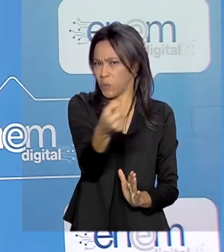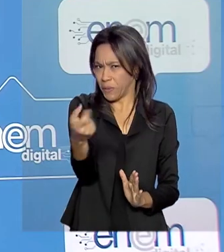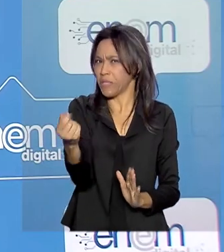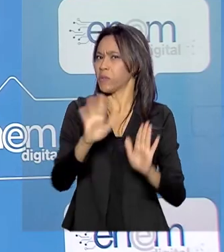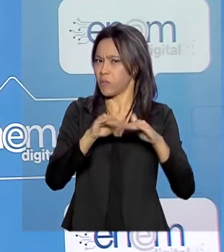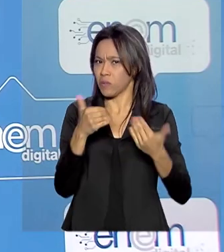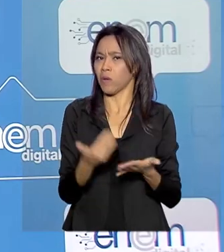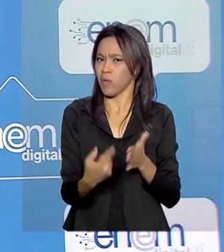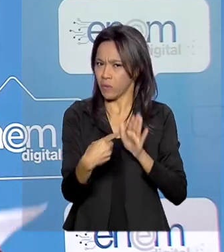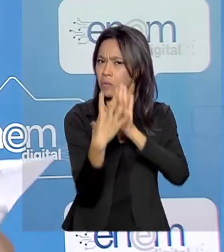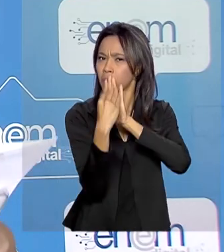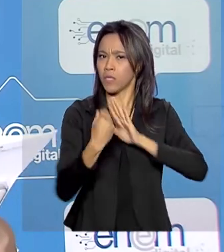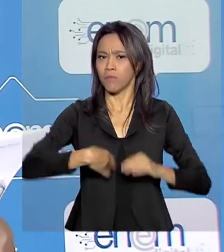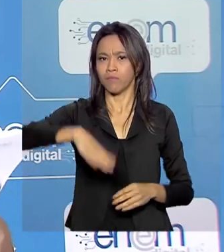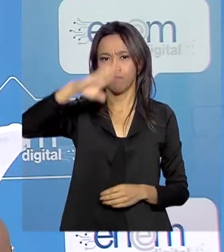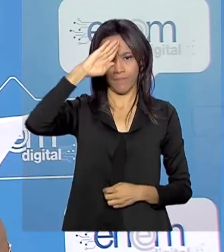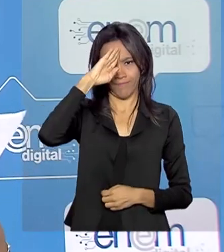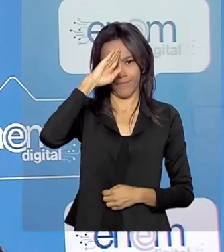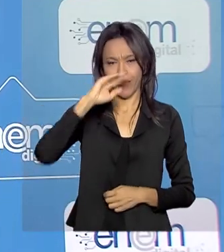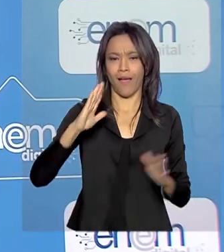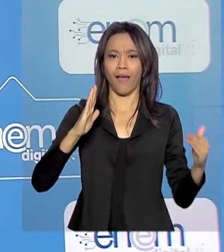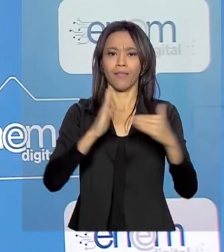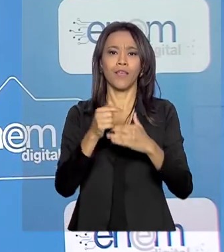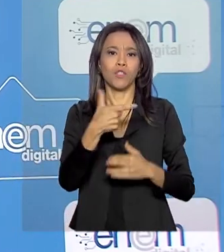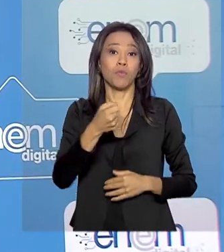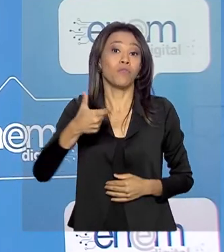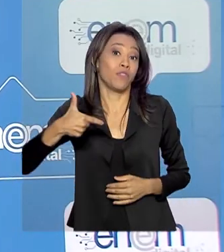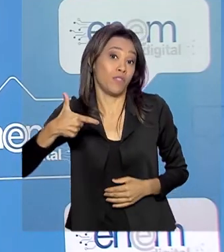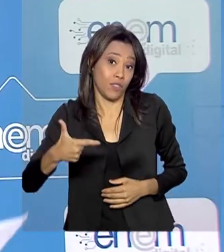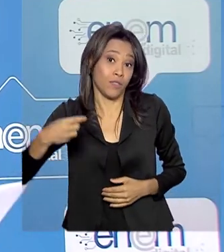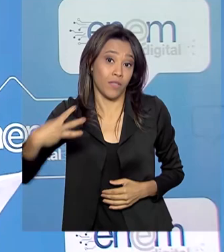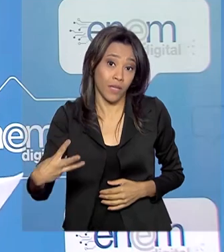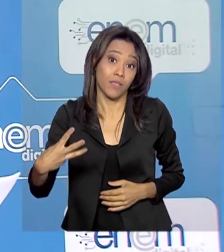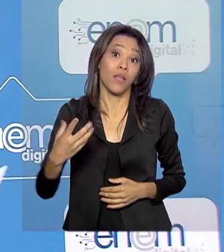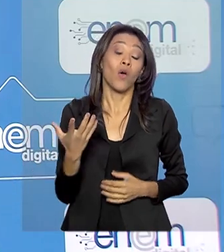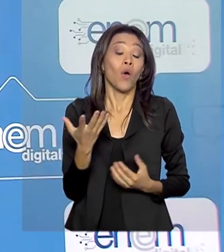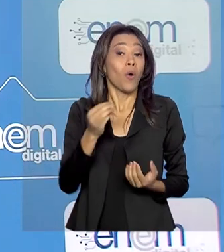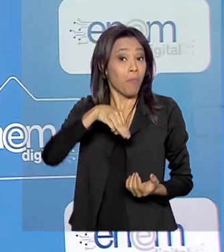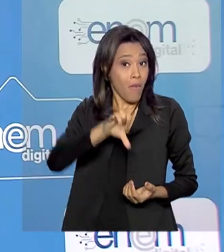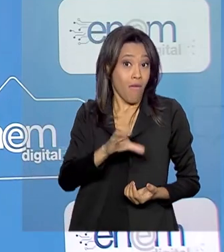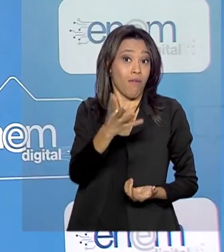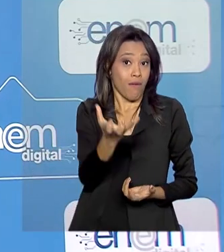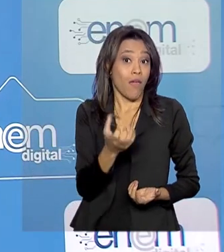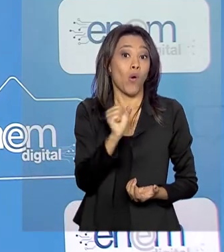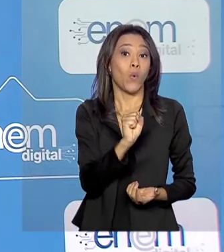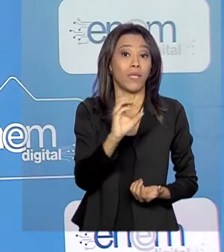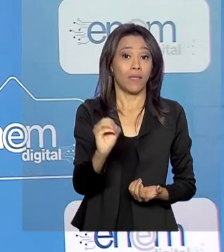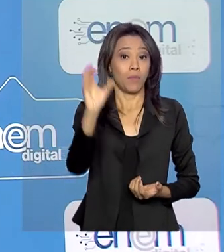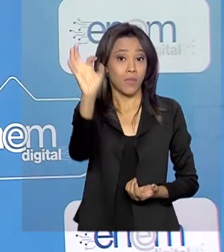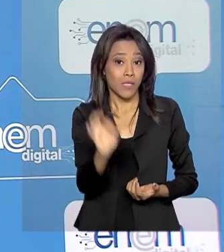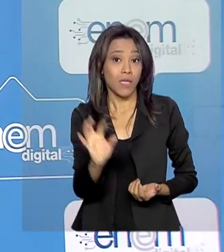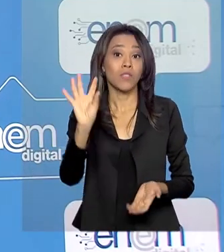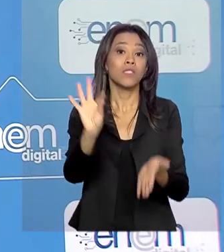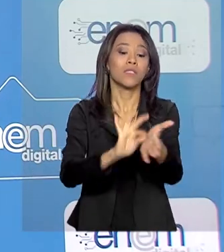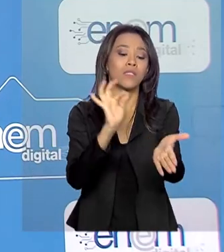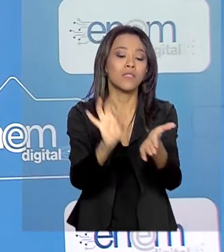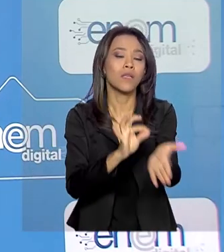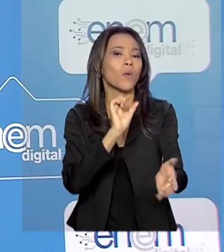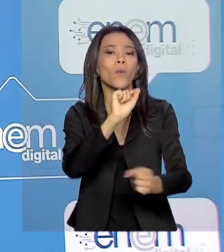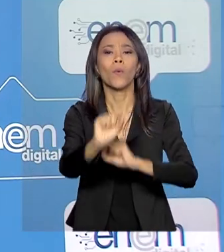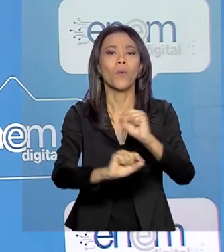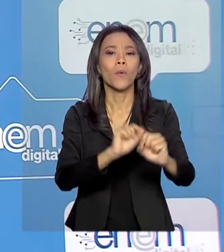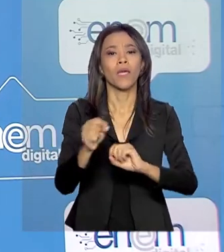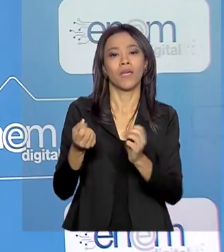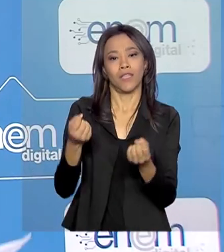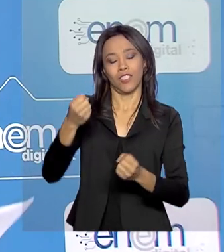formato até 2023. O MEC também quer aumentar em 80% o número de matrículas em cursos de educação